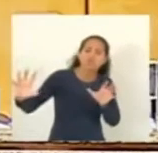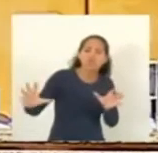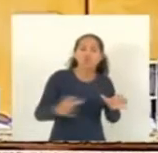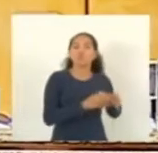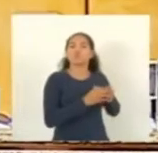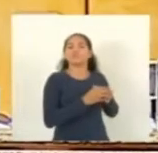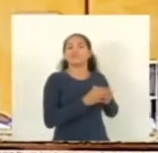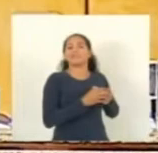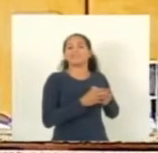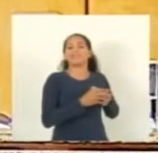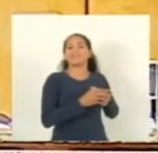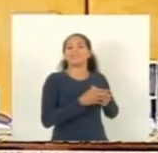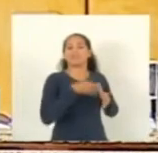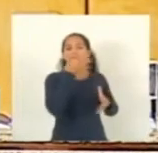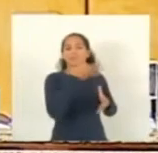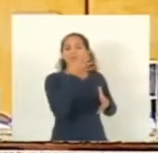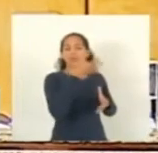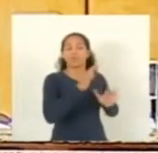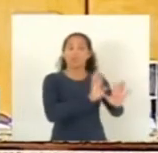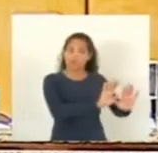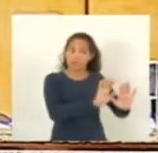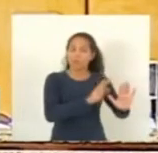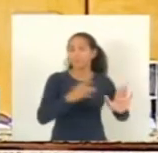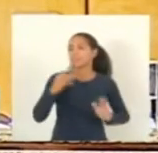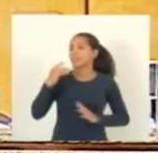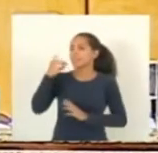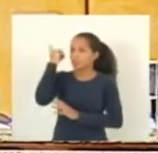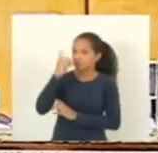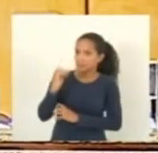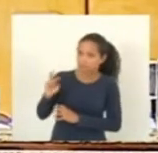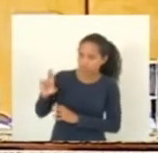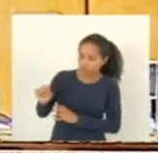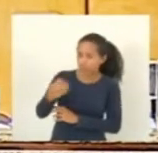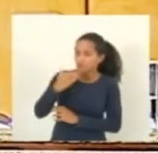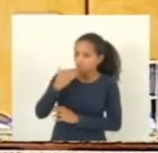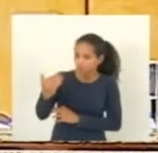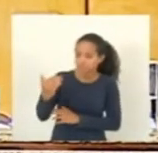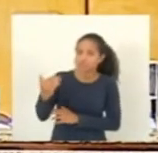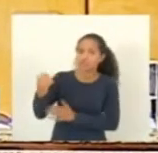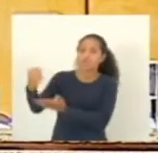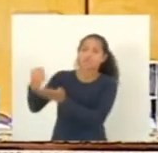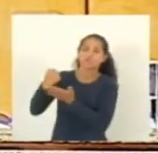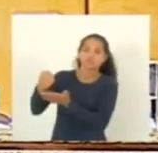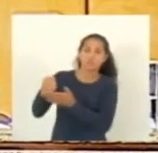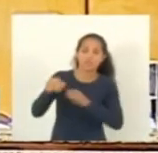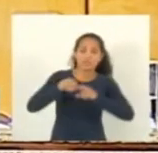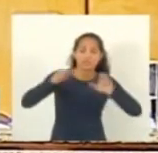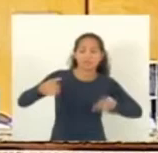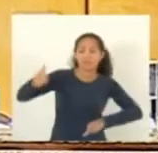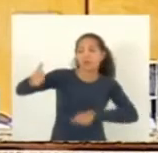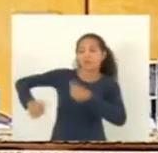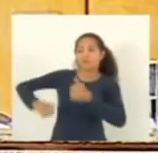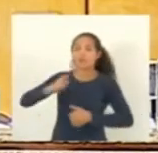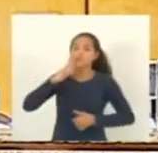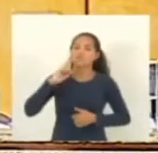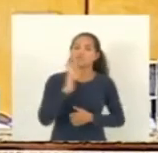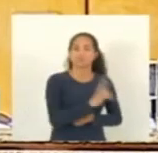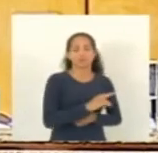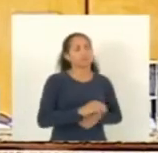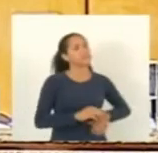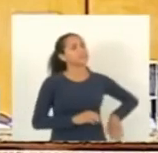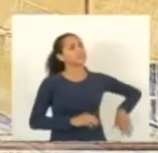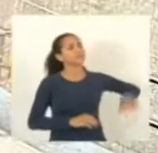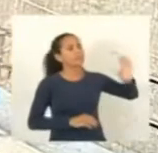Deputado Bruno, eu vou consultar a assessoria e a mesa vai avaliar. Sr. Presidente, pela ordem. Ok. Pela ordem, deputado Freitas.